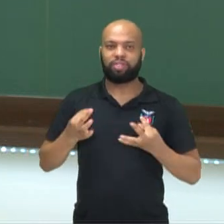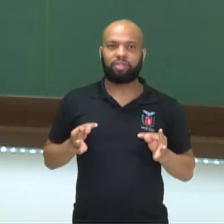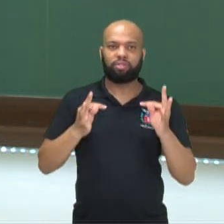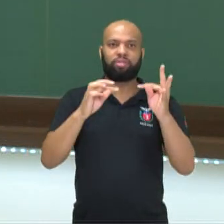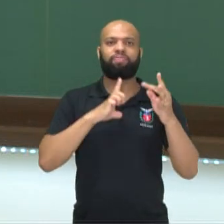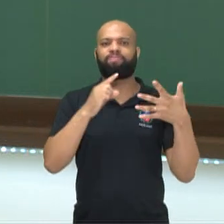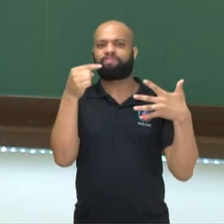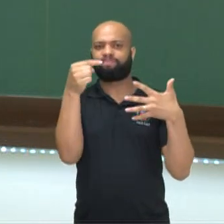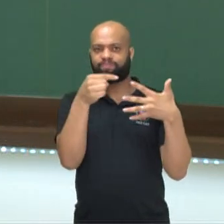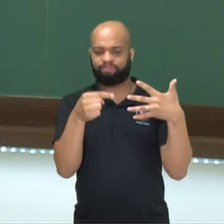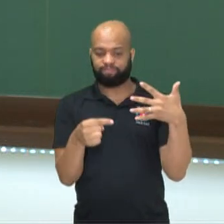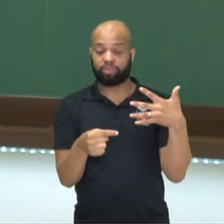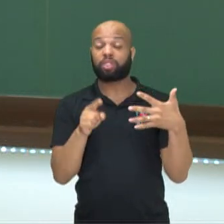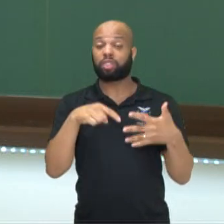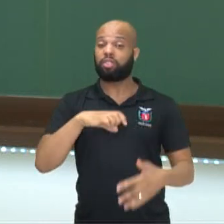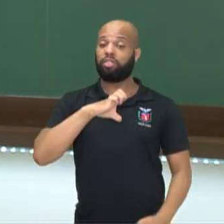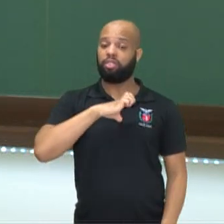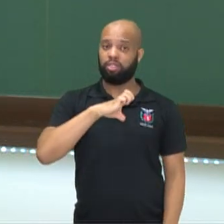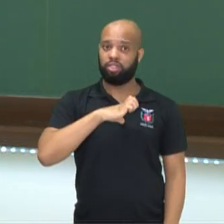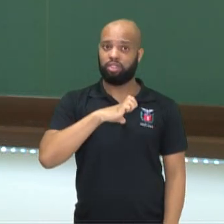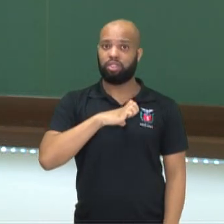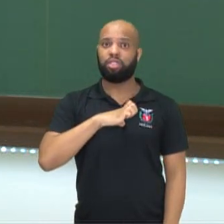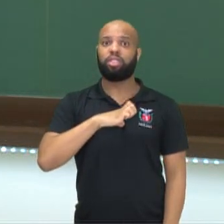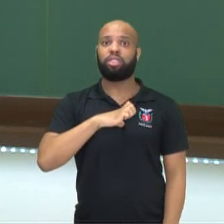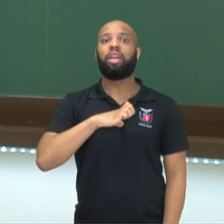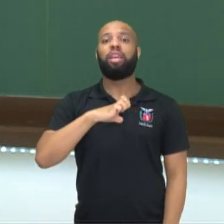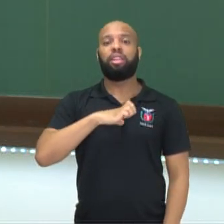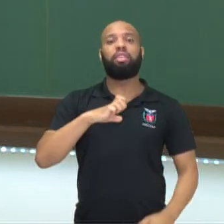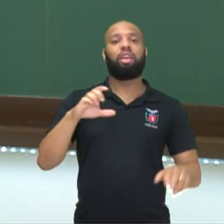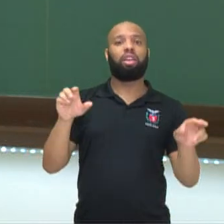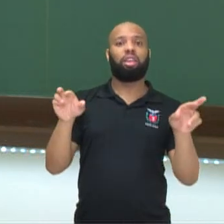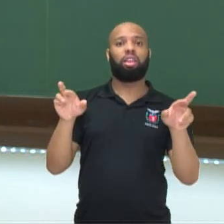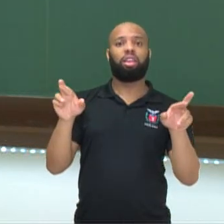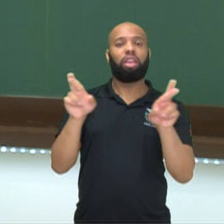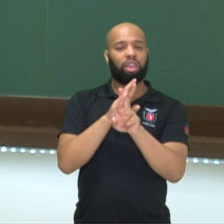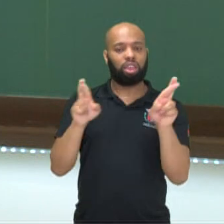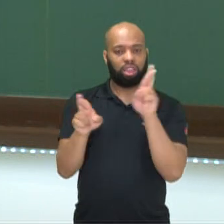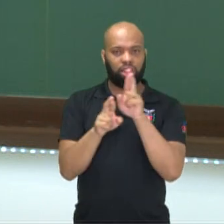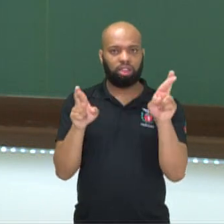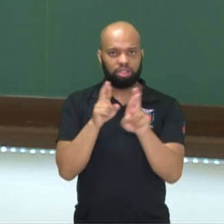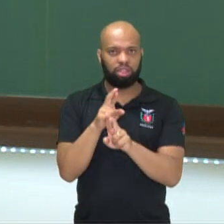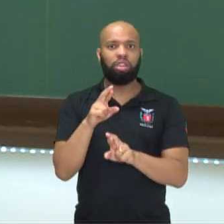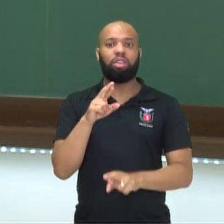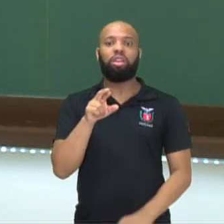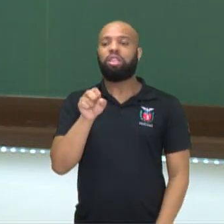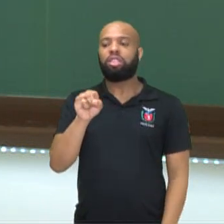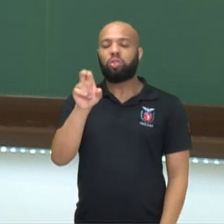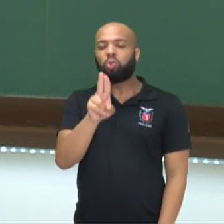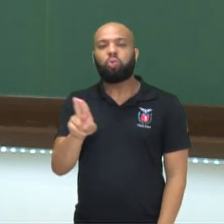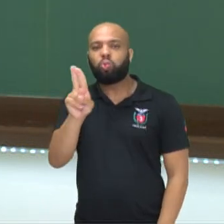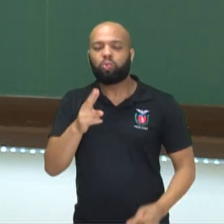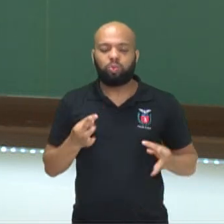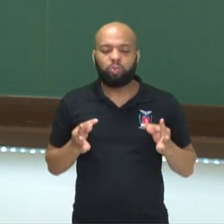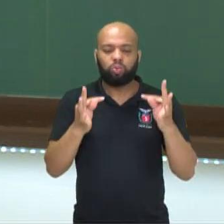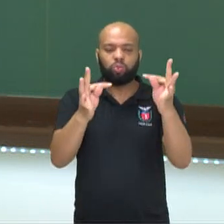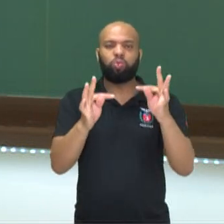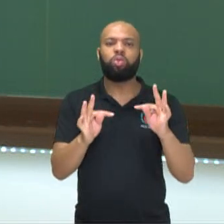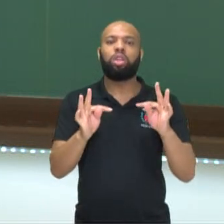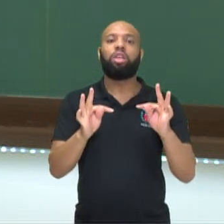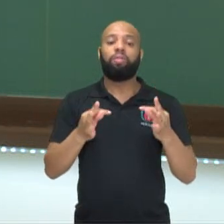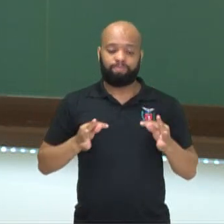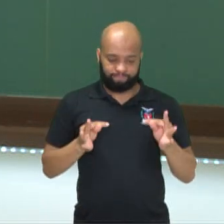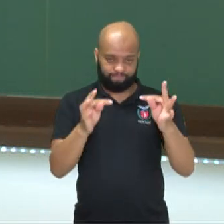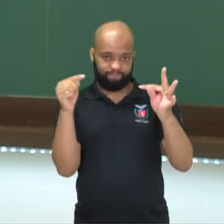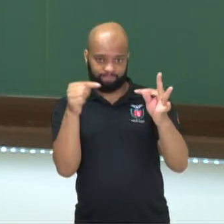série de questões éticas que estão diretamente relacionadas ao uso da tecnologia e quando essa tecnologia